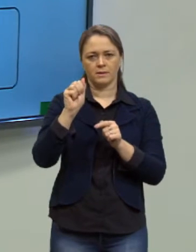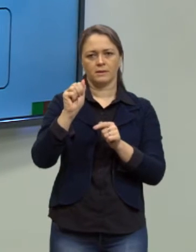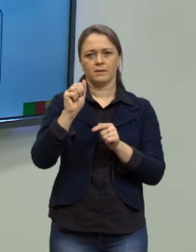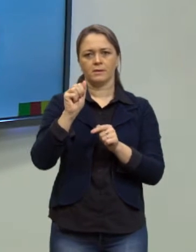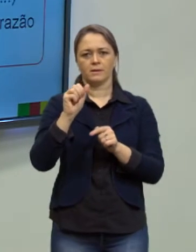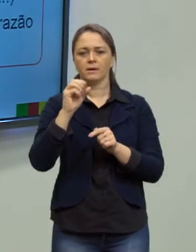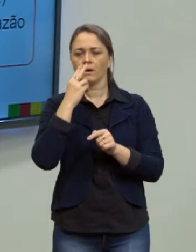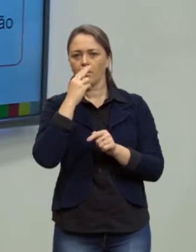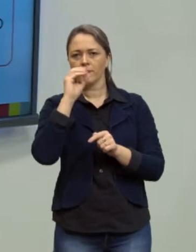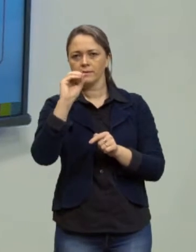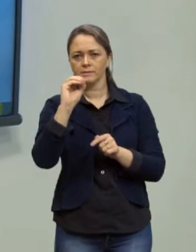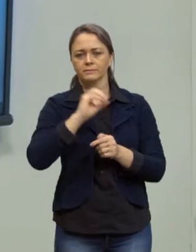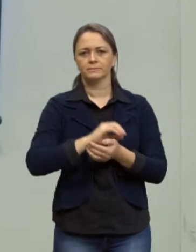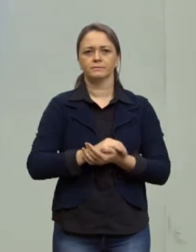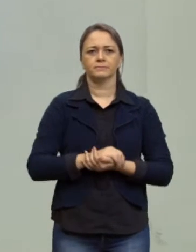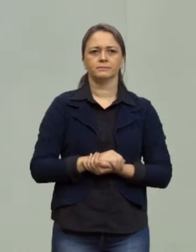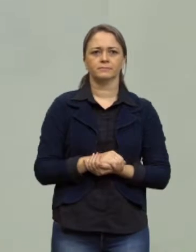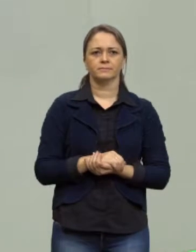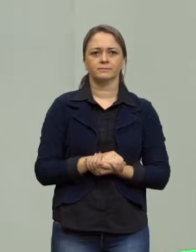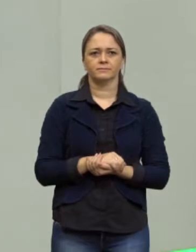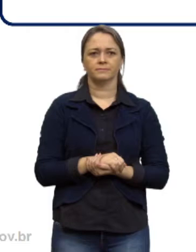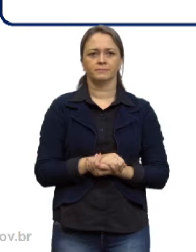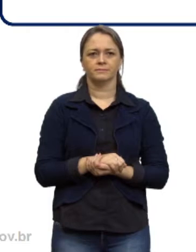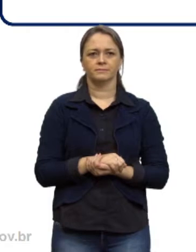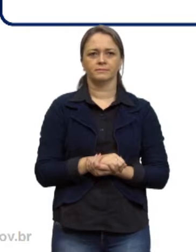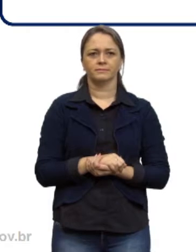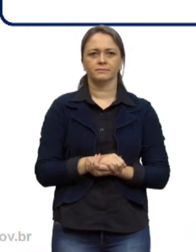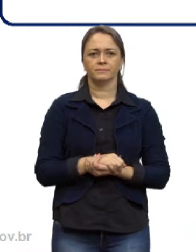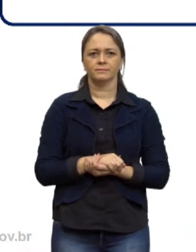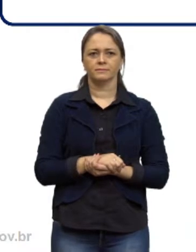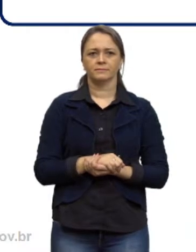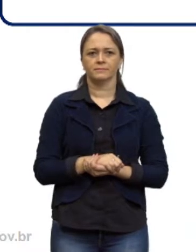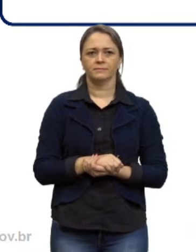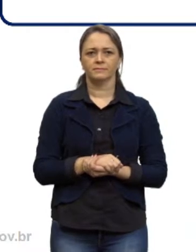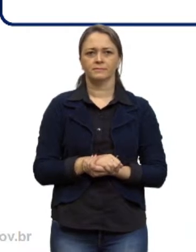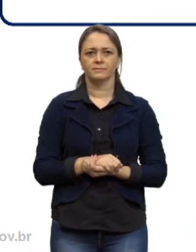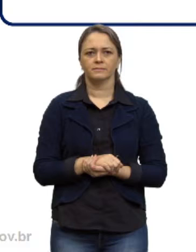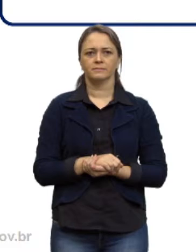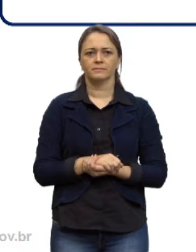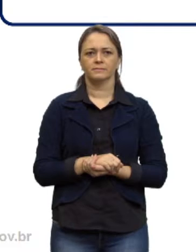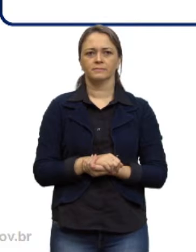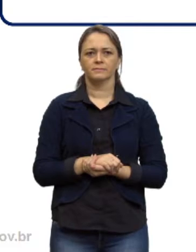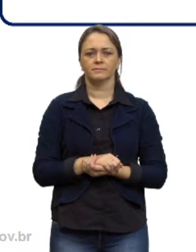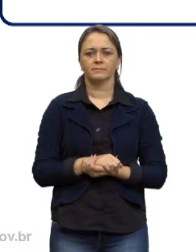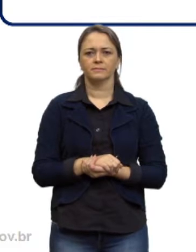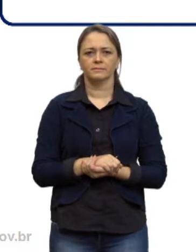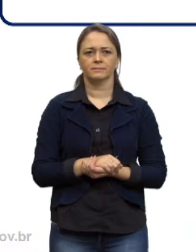Pode seguir, por favor. Então, aqui é a classificação destas PAs. Então, ela pode ser uma PA